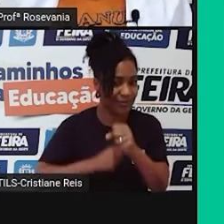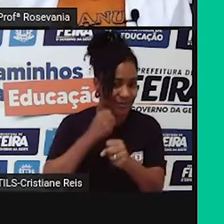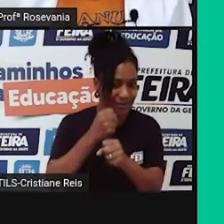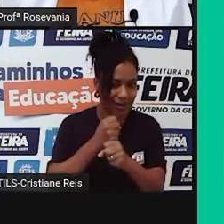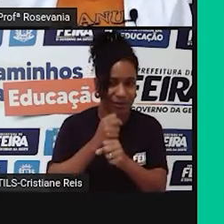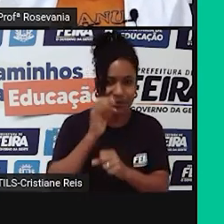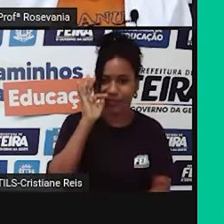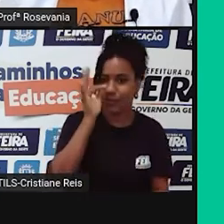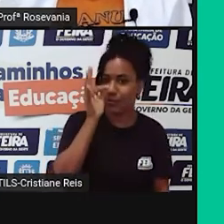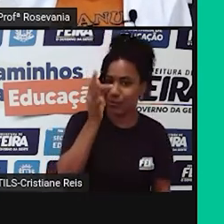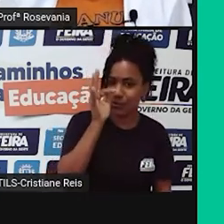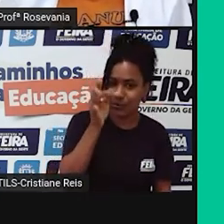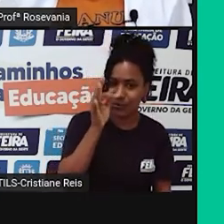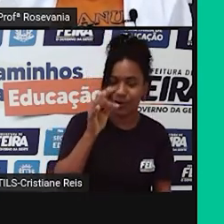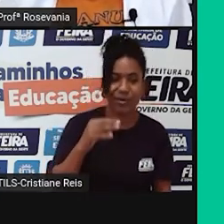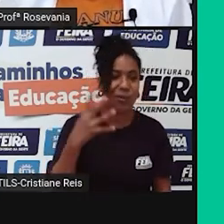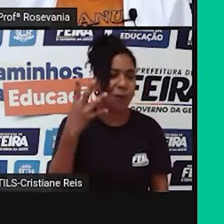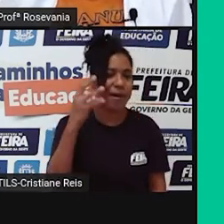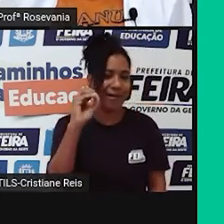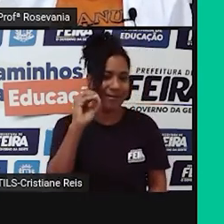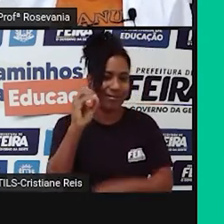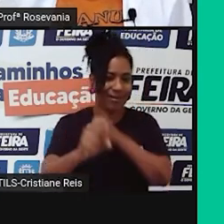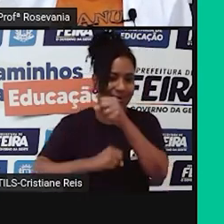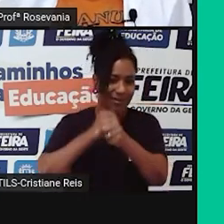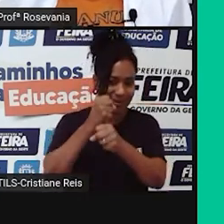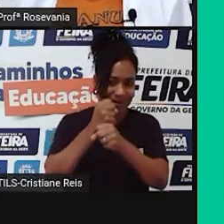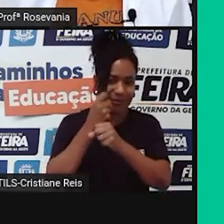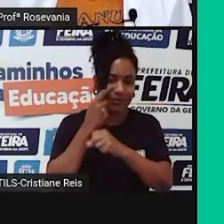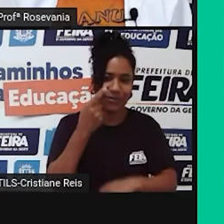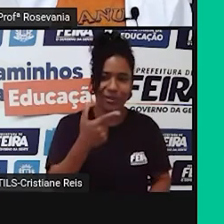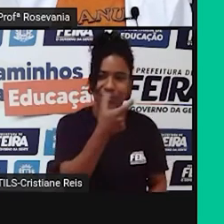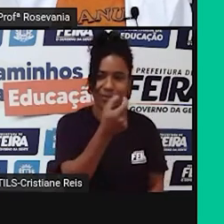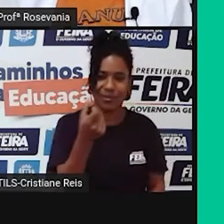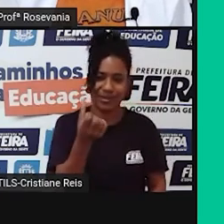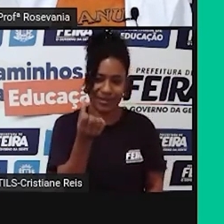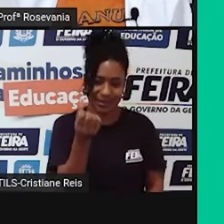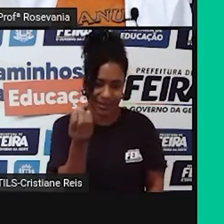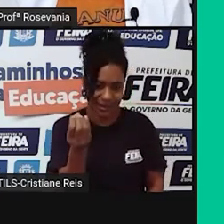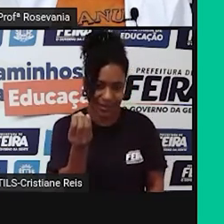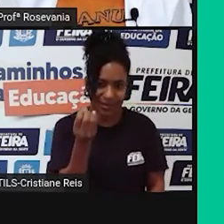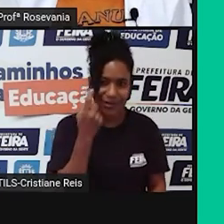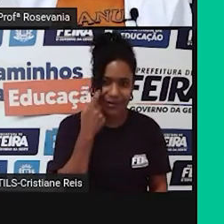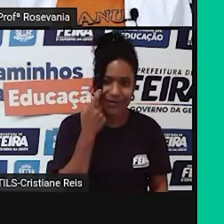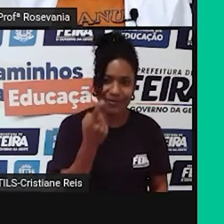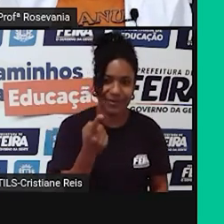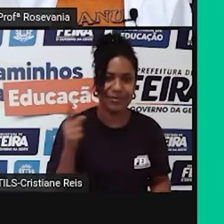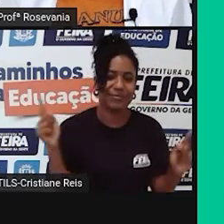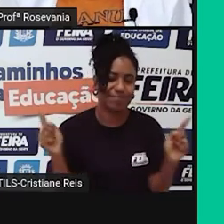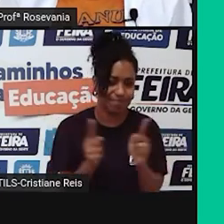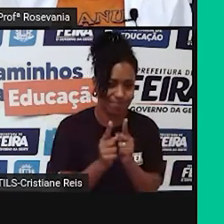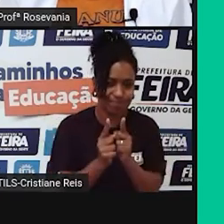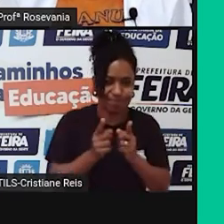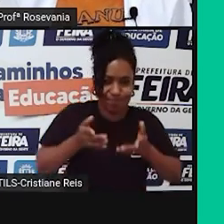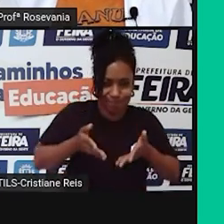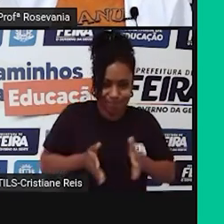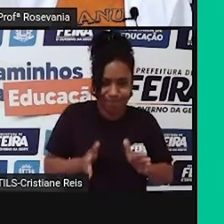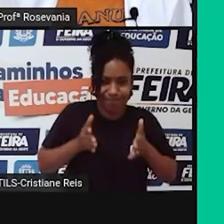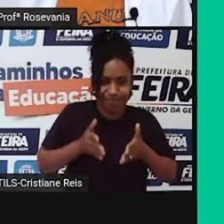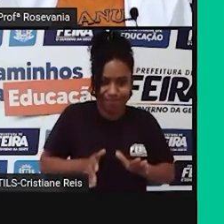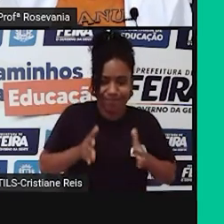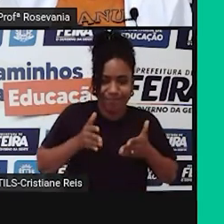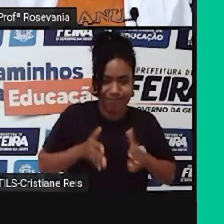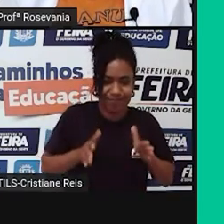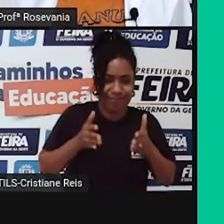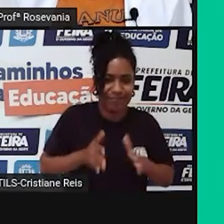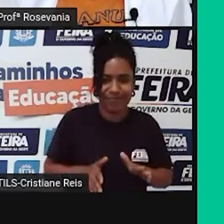anos a mais do que o que a gente já tem hoje, né, lá em 2060. Percebam que vai continuar reduzindo o número, e a